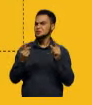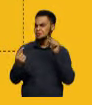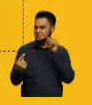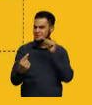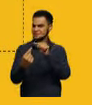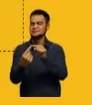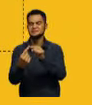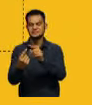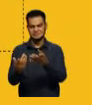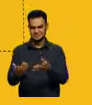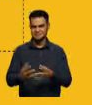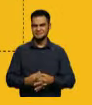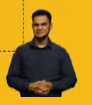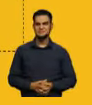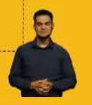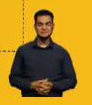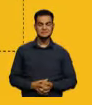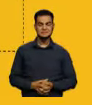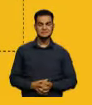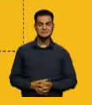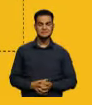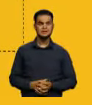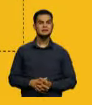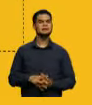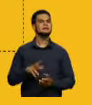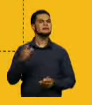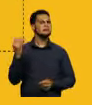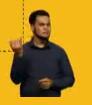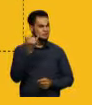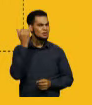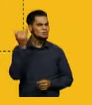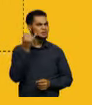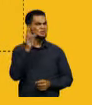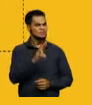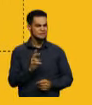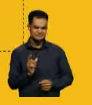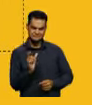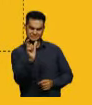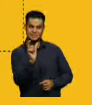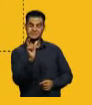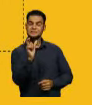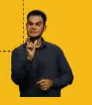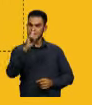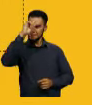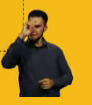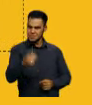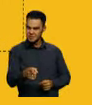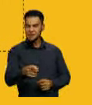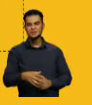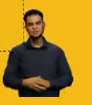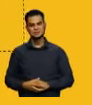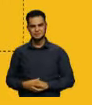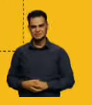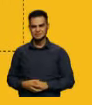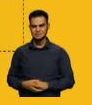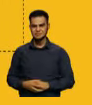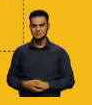ou chegar. Lembre-se de usar verbos no imperativo. A, o título,